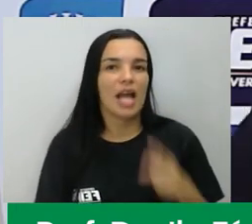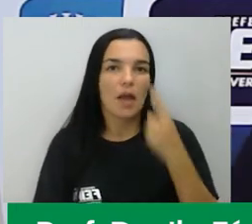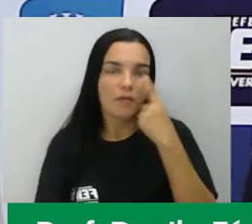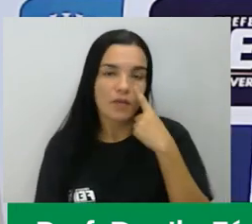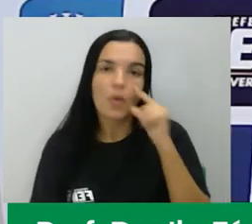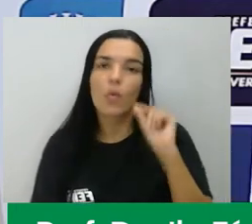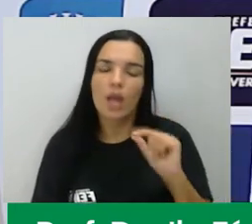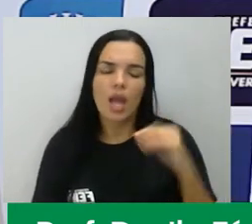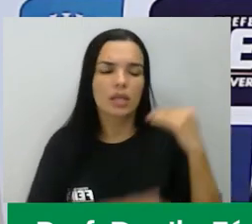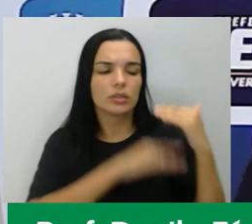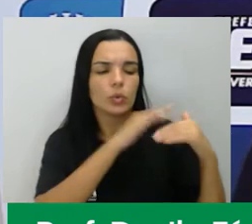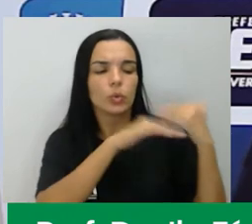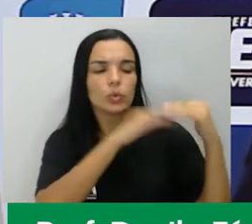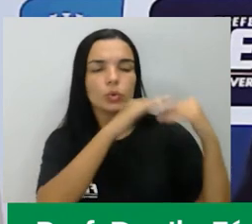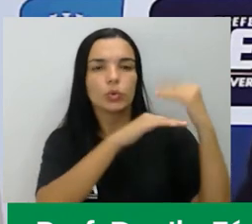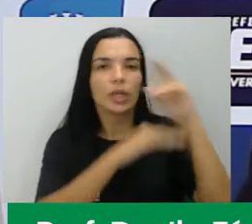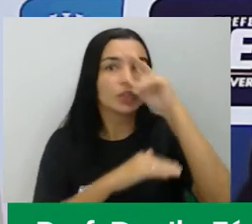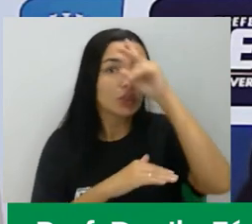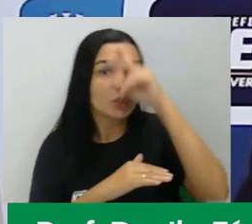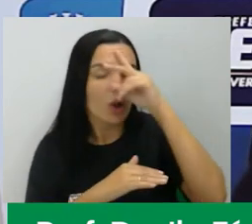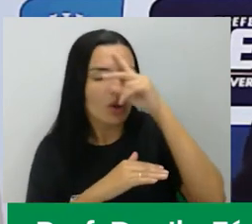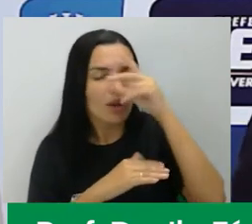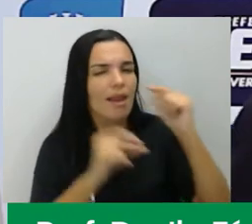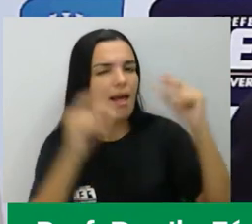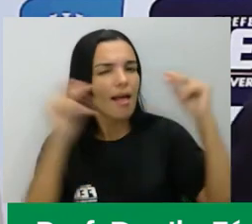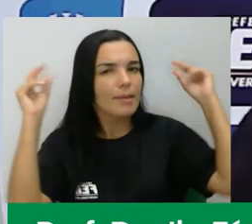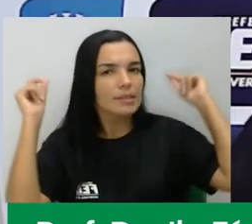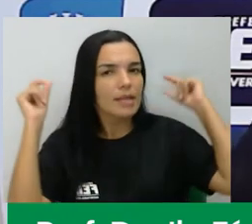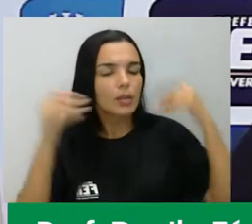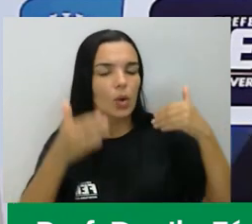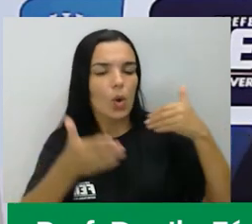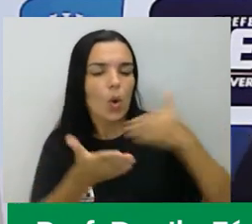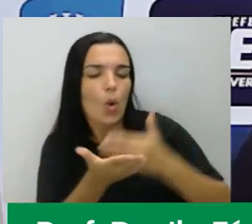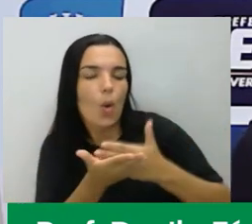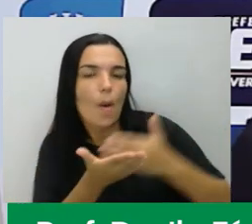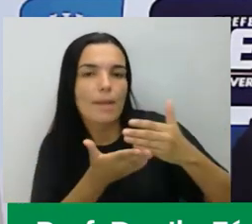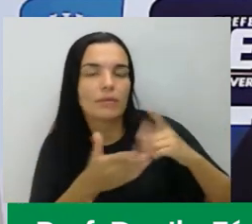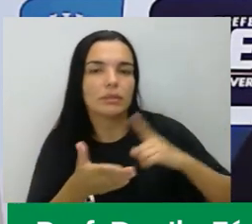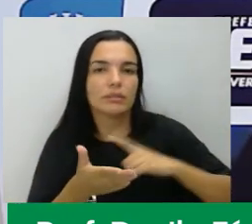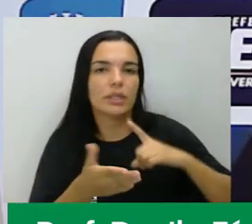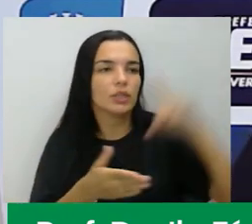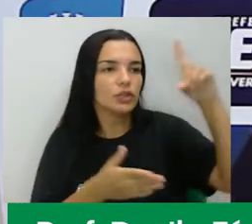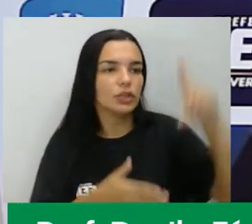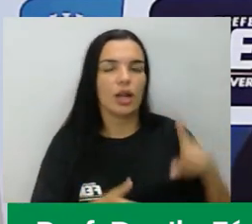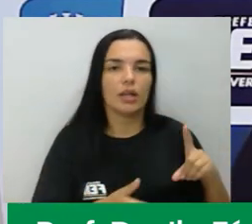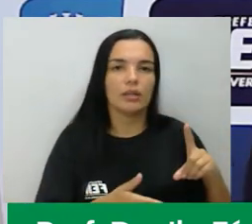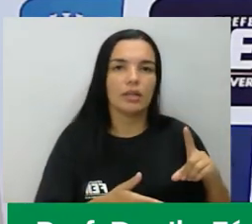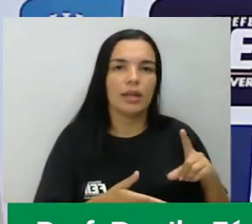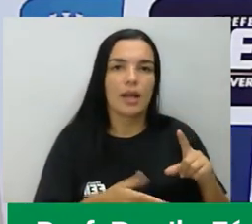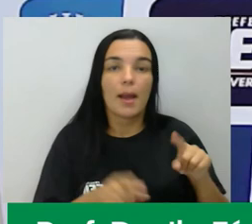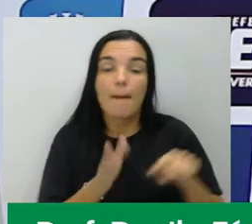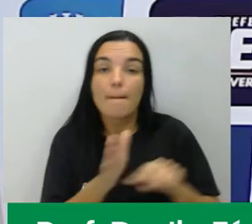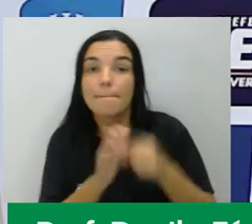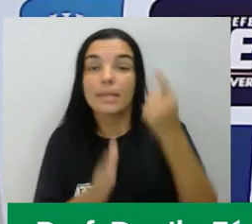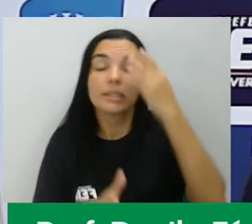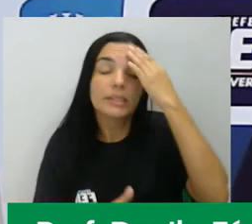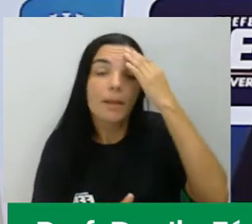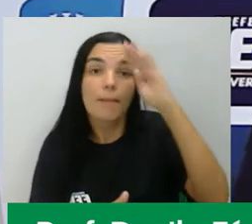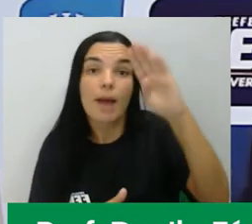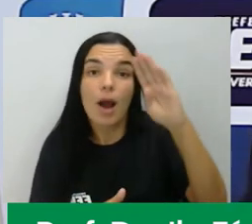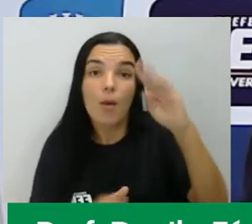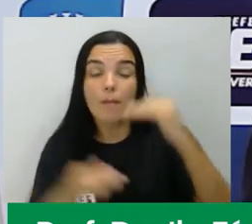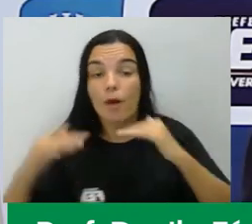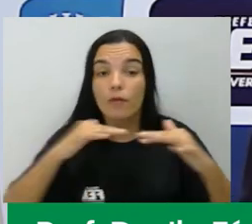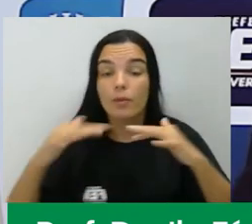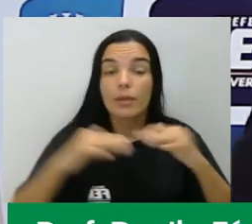E um marco importante para a celebração da cidadania é a Revolução Francesa. Só que a gente viu que a